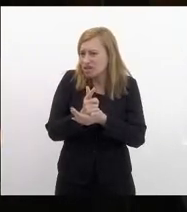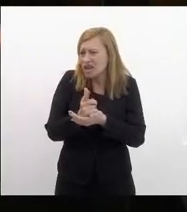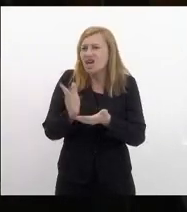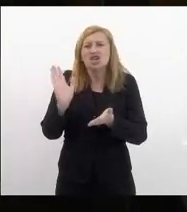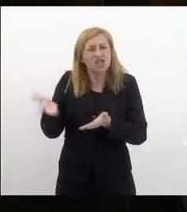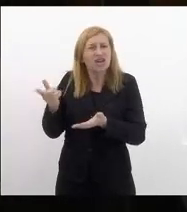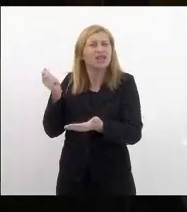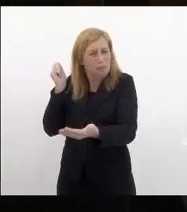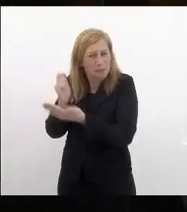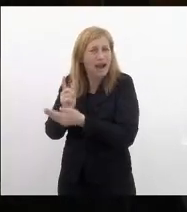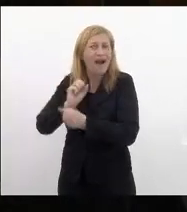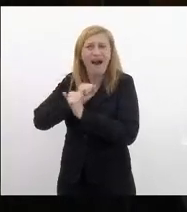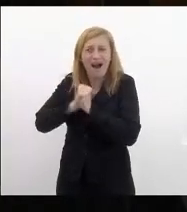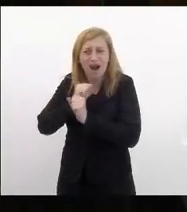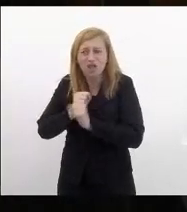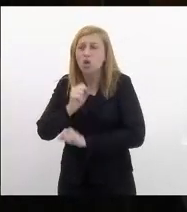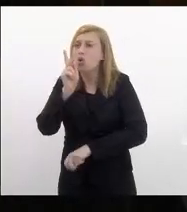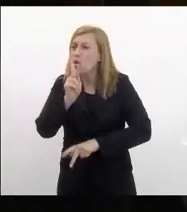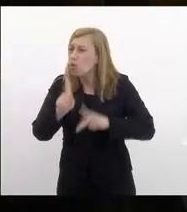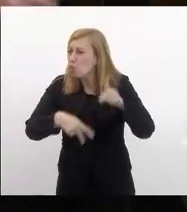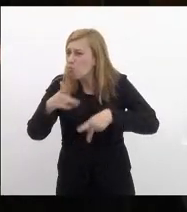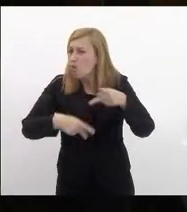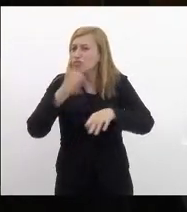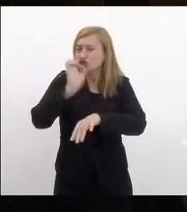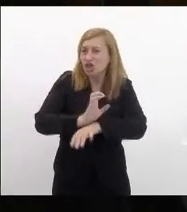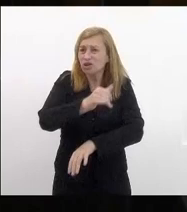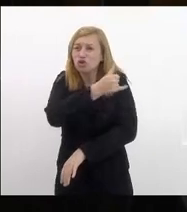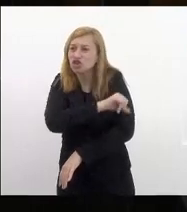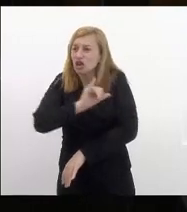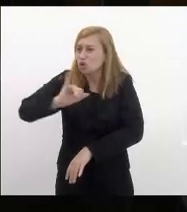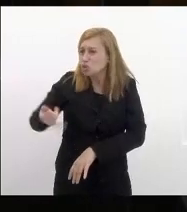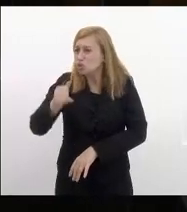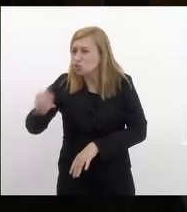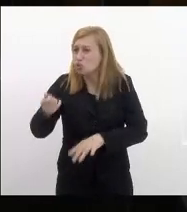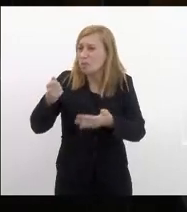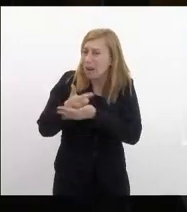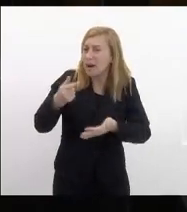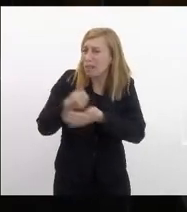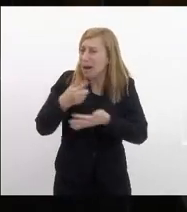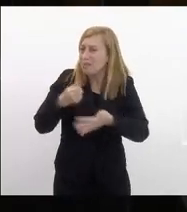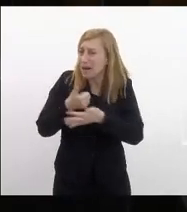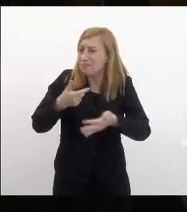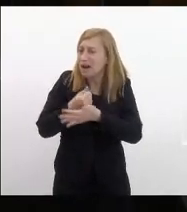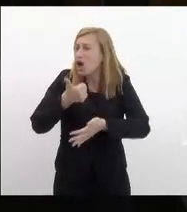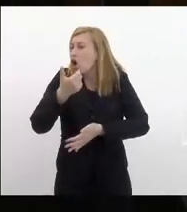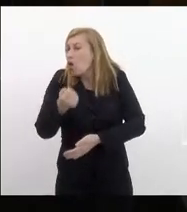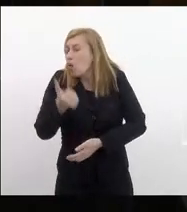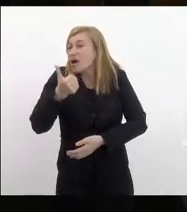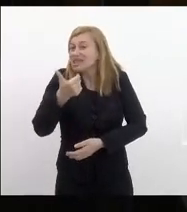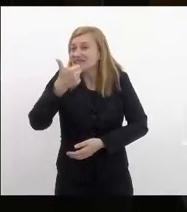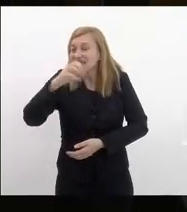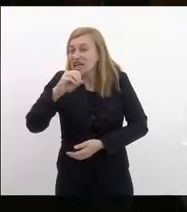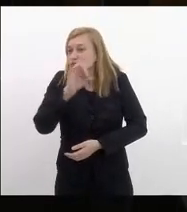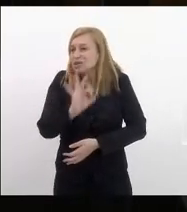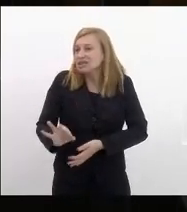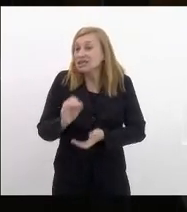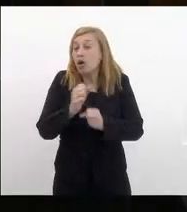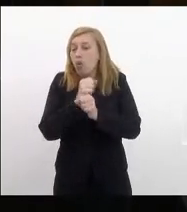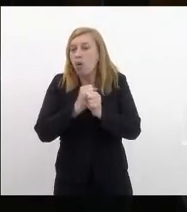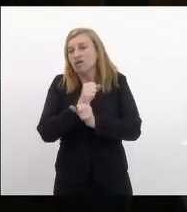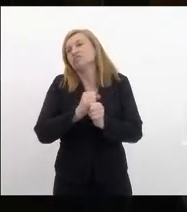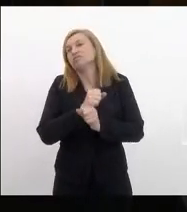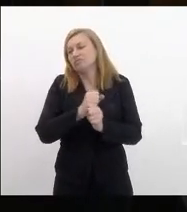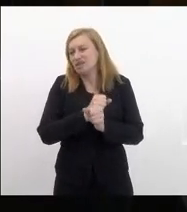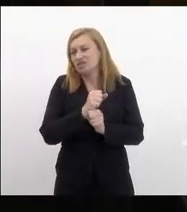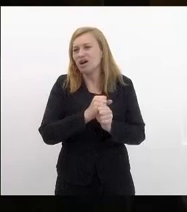na verdade o povo do estado do Rio de Janeiro está pagando juros em cima de juros juros de quase 10% ao ano como foi